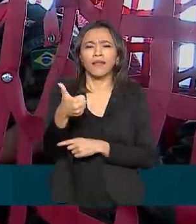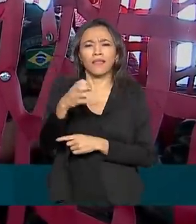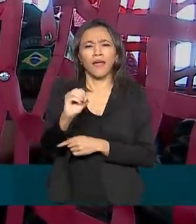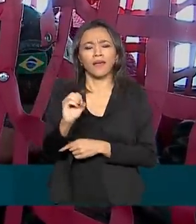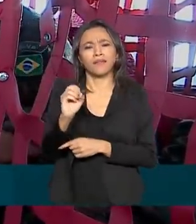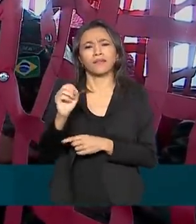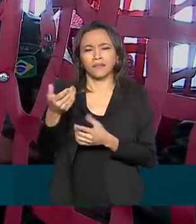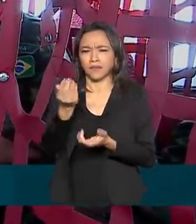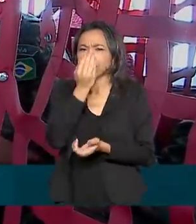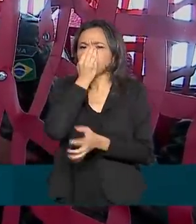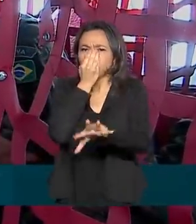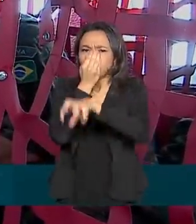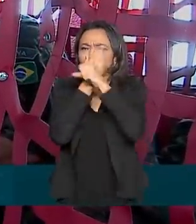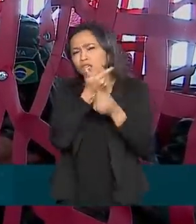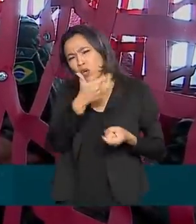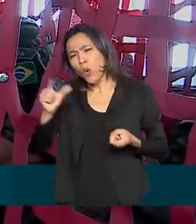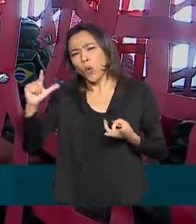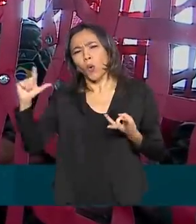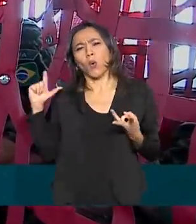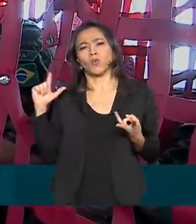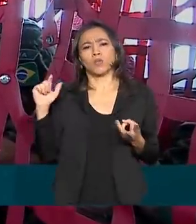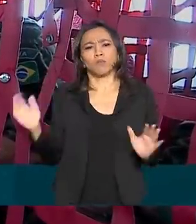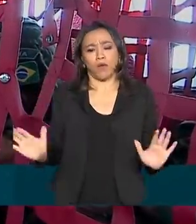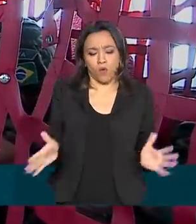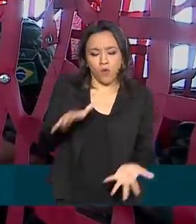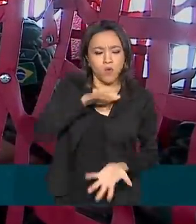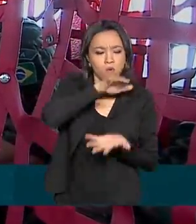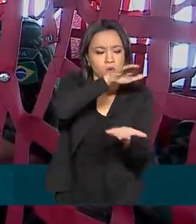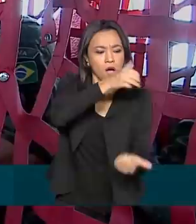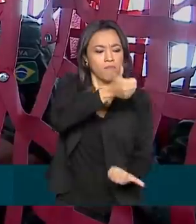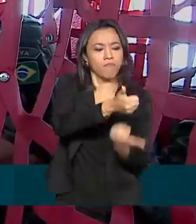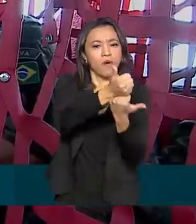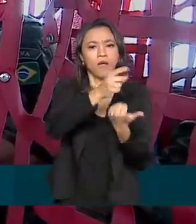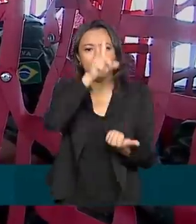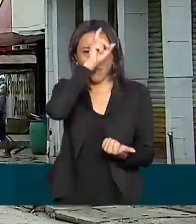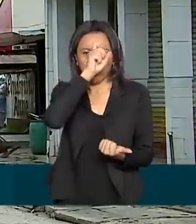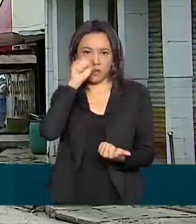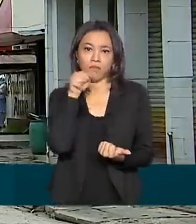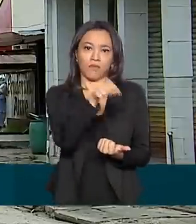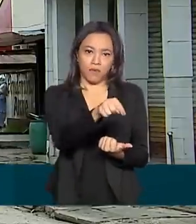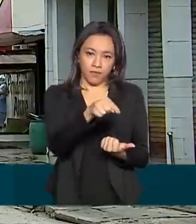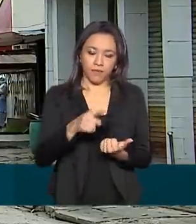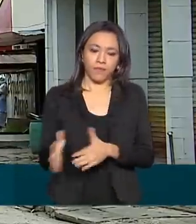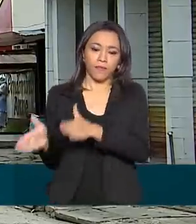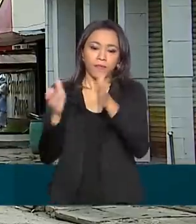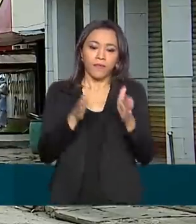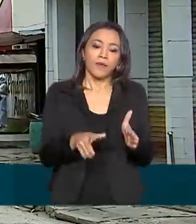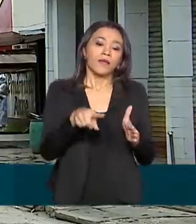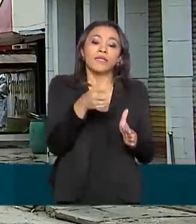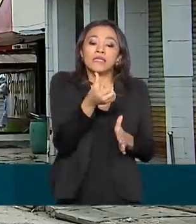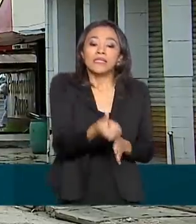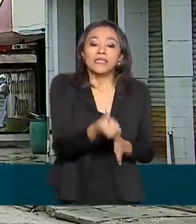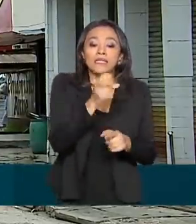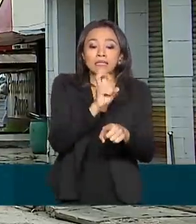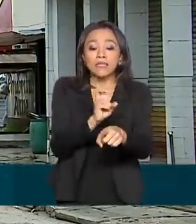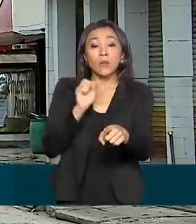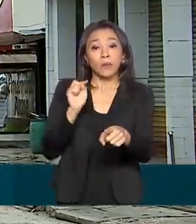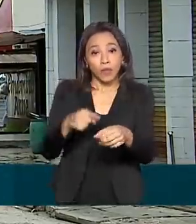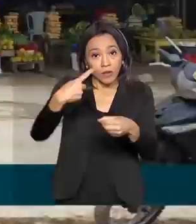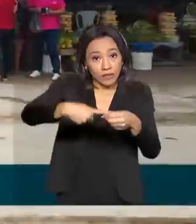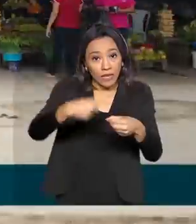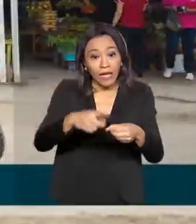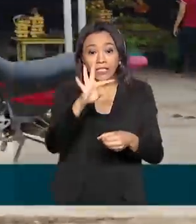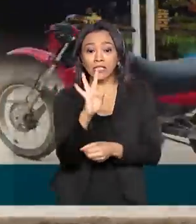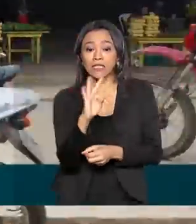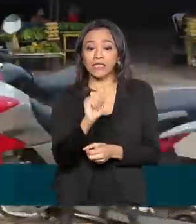outros itens, para reforçar o atendimento no hospital militar do local. Com 65 mil habitantes, Tabatinga